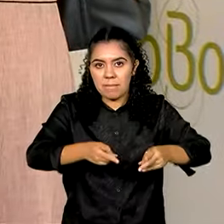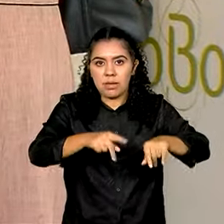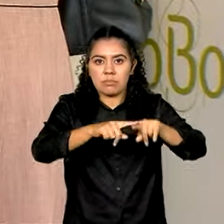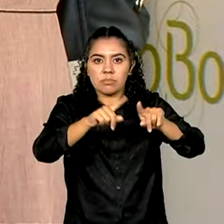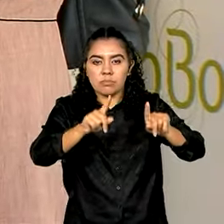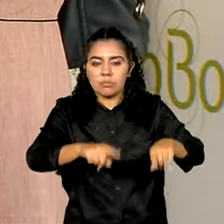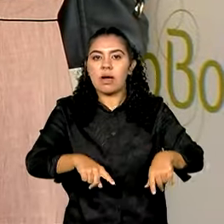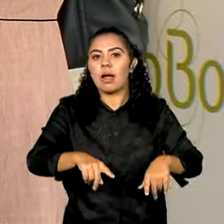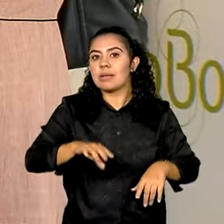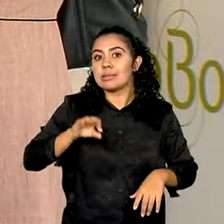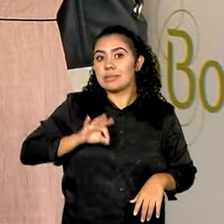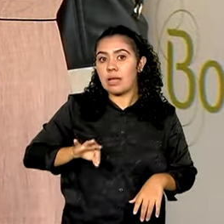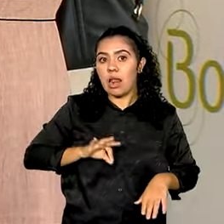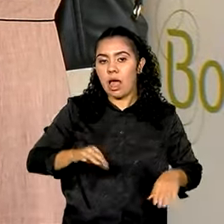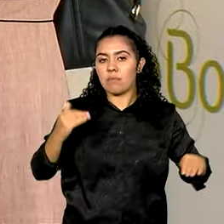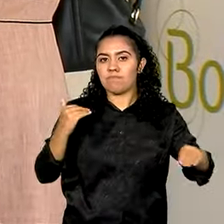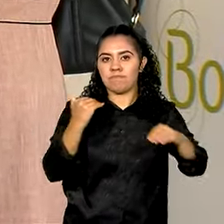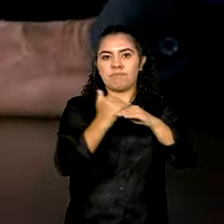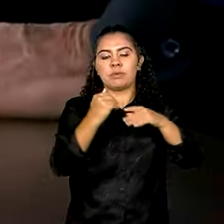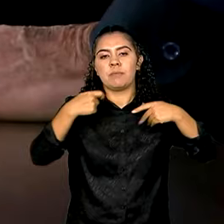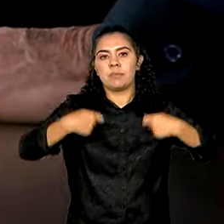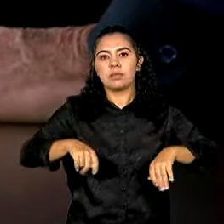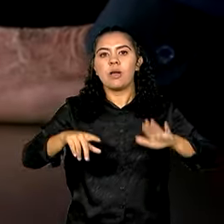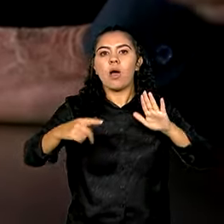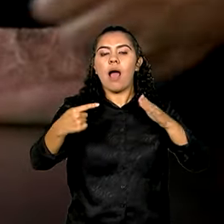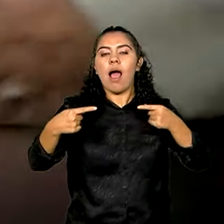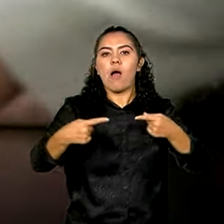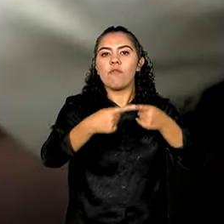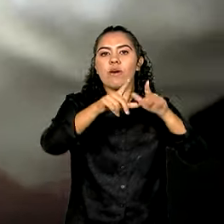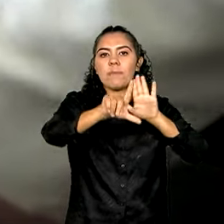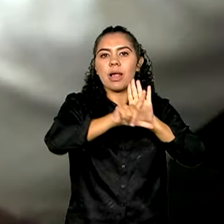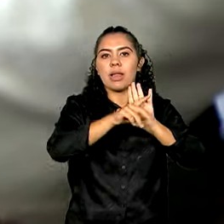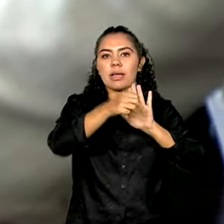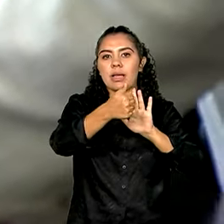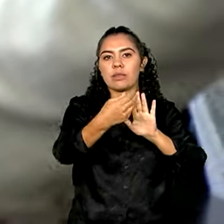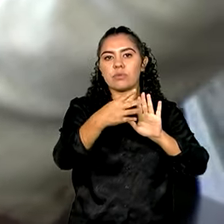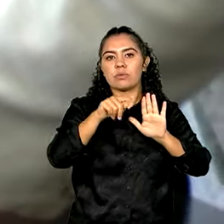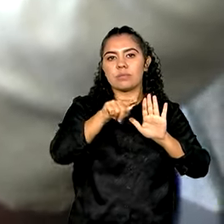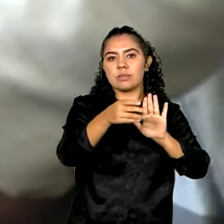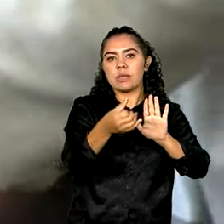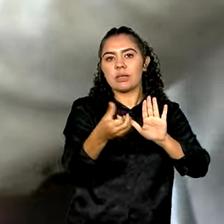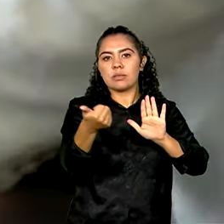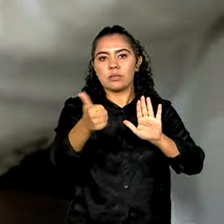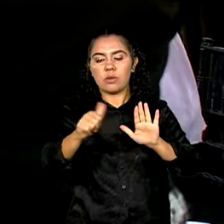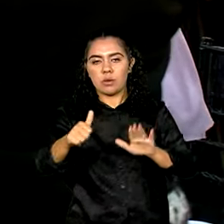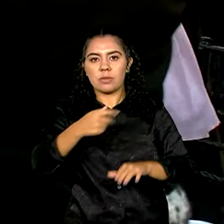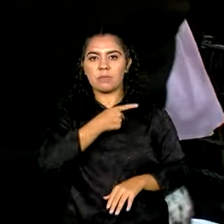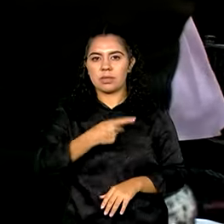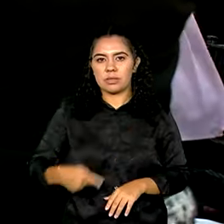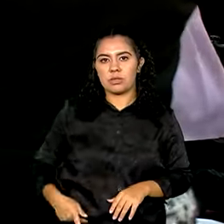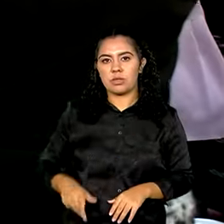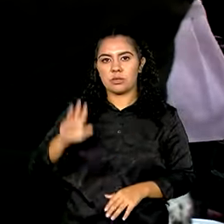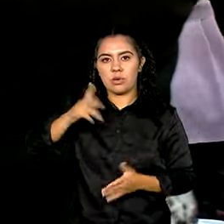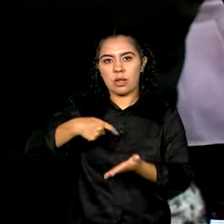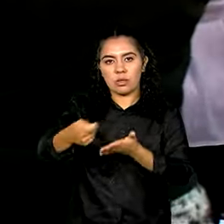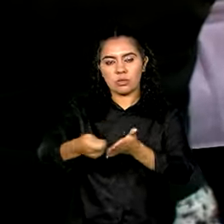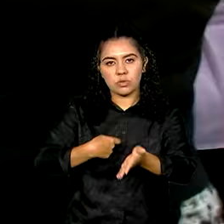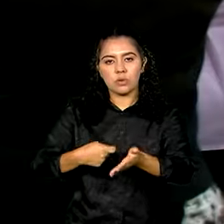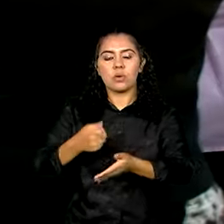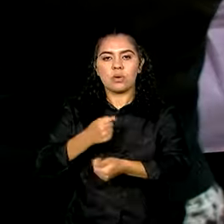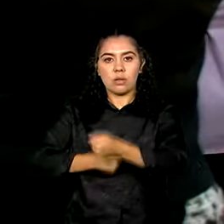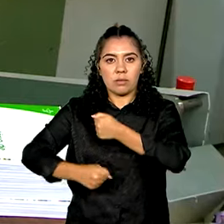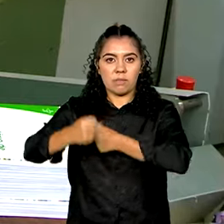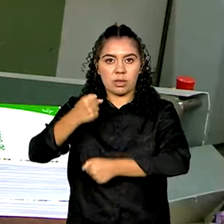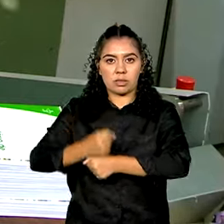salário. É o que diz a lei 14.611, sancionada pelo presidente Luiz Inácio Lula da Silva, em julho do ano